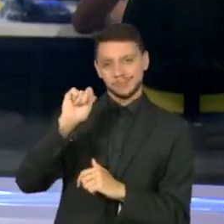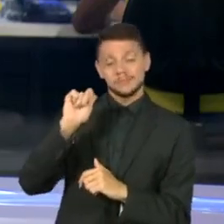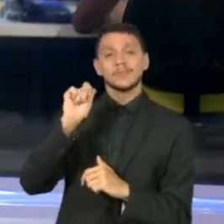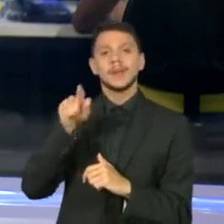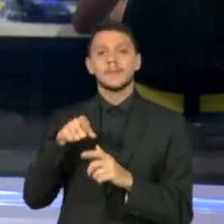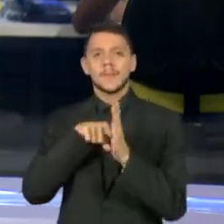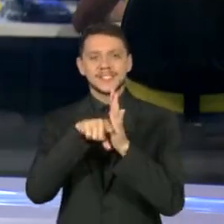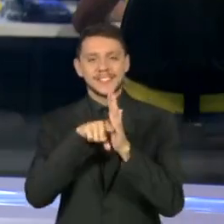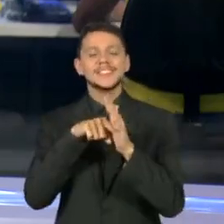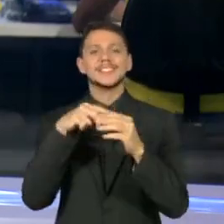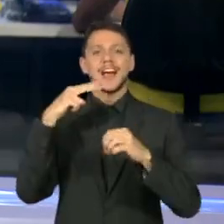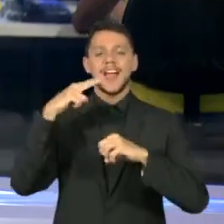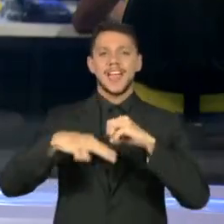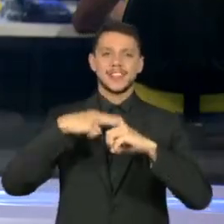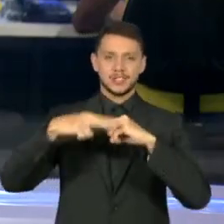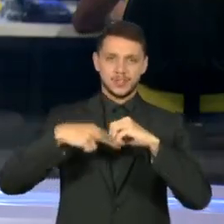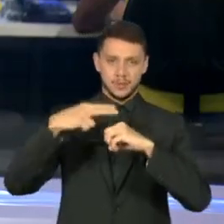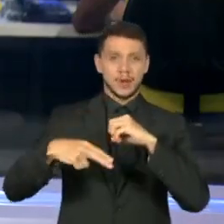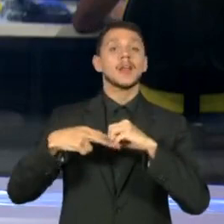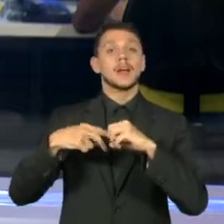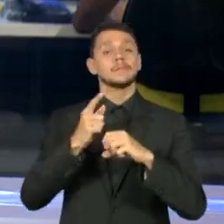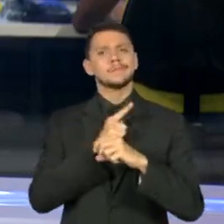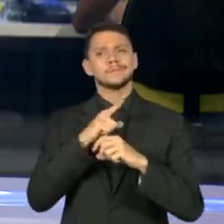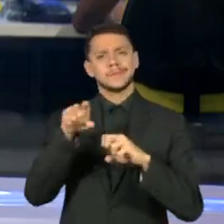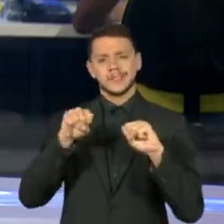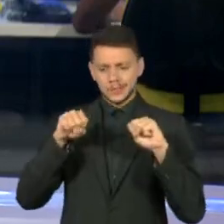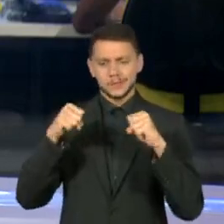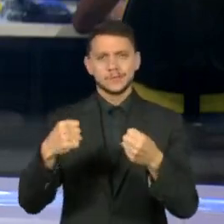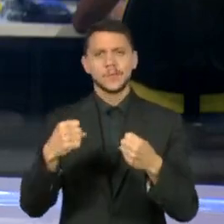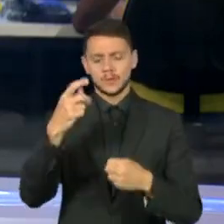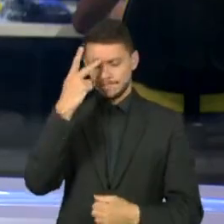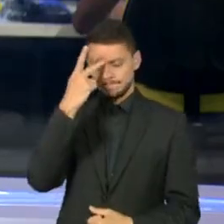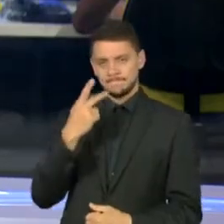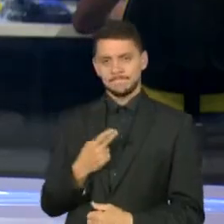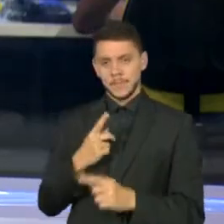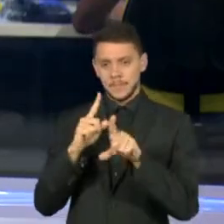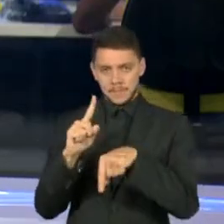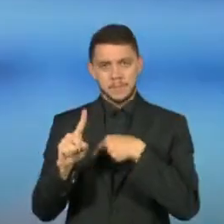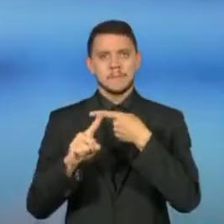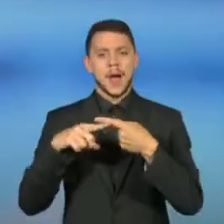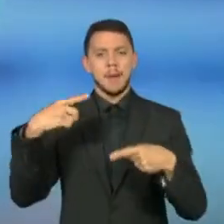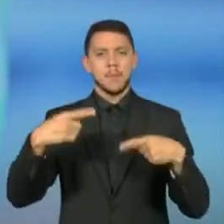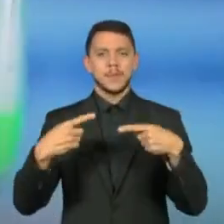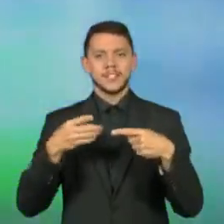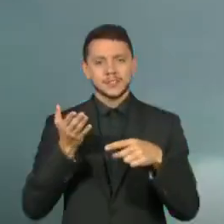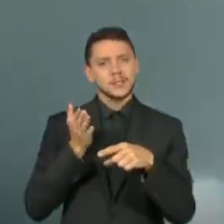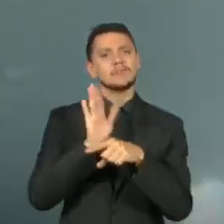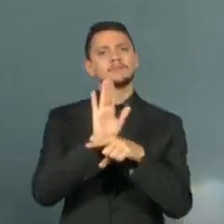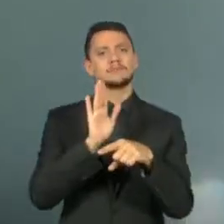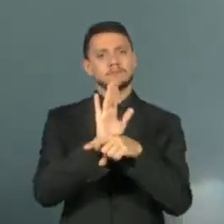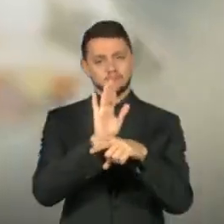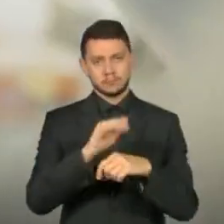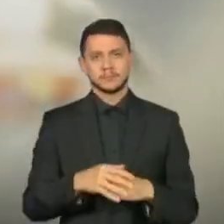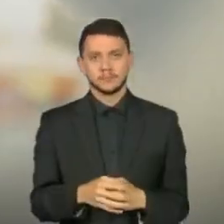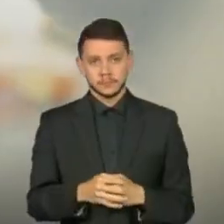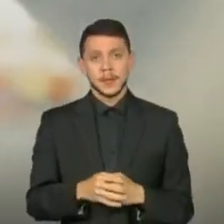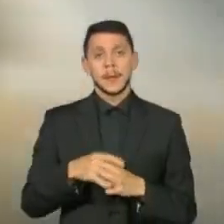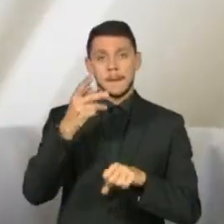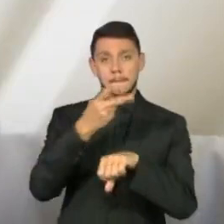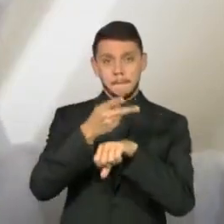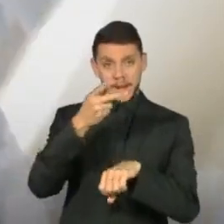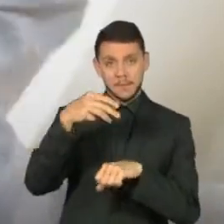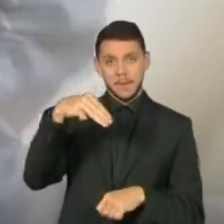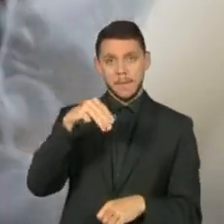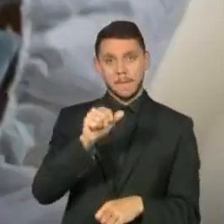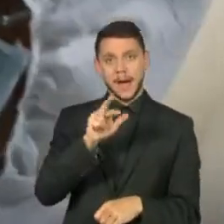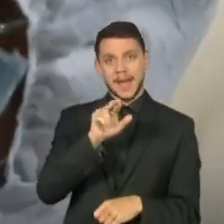resultado de muito esforço pessoal, somado às recentes políticas de ações afirmativas. O prêmio Marie Curie é concedido pela